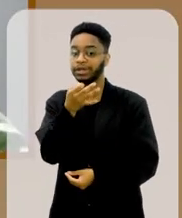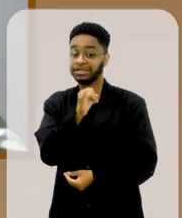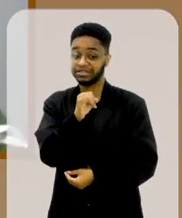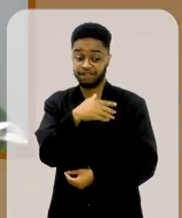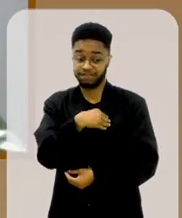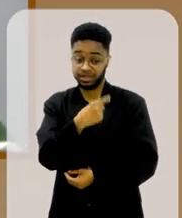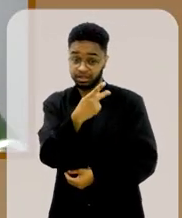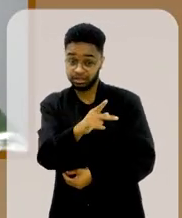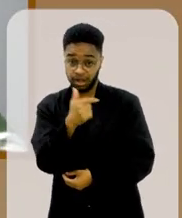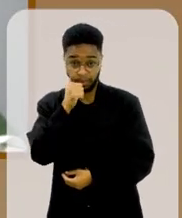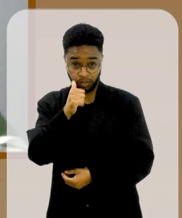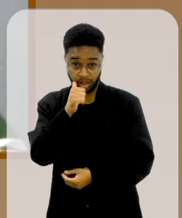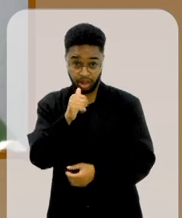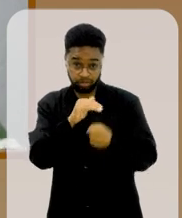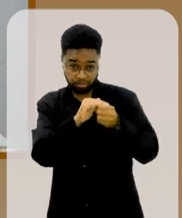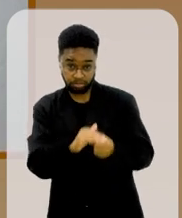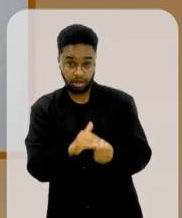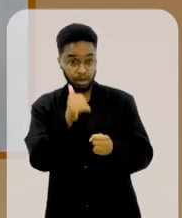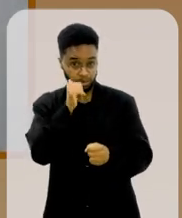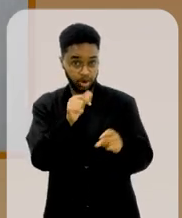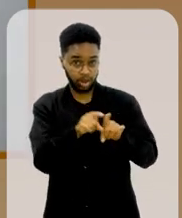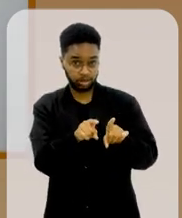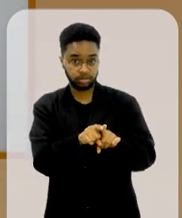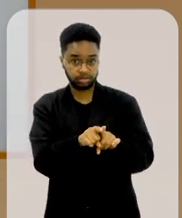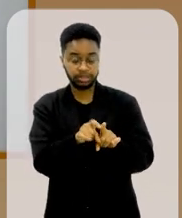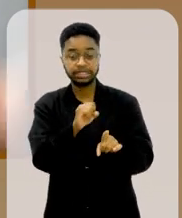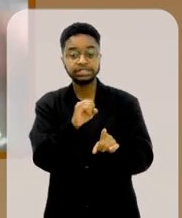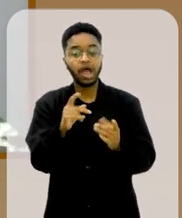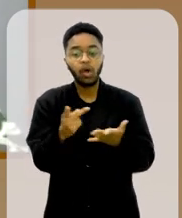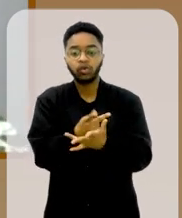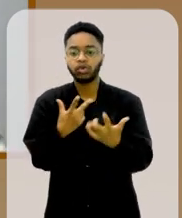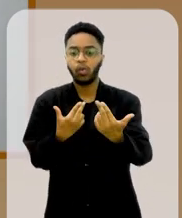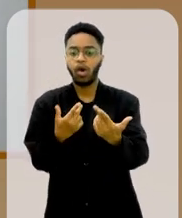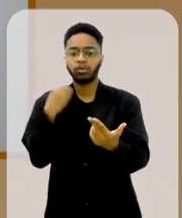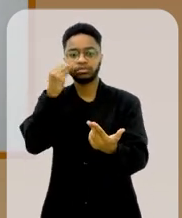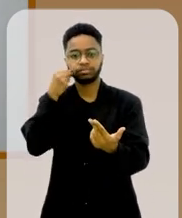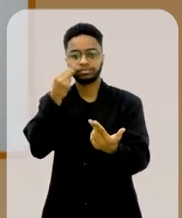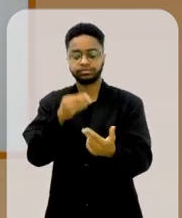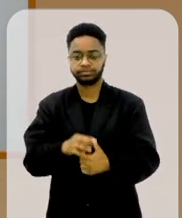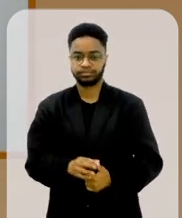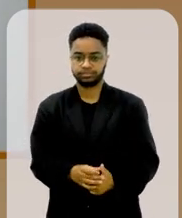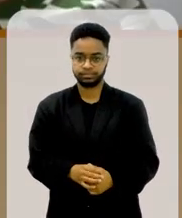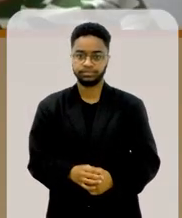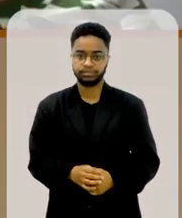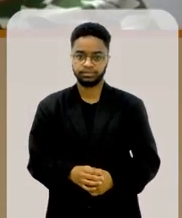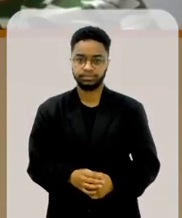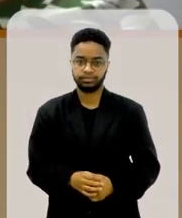uma filha dessas mulheres misóginas passasse pelo que eu passei?